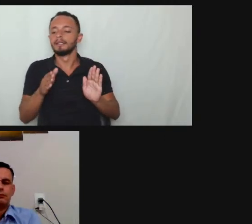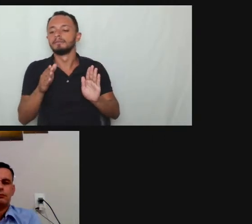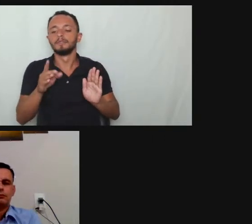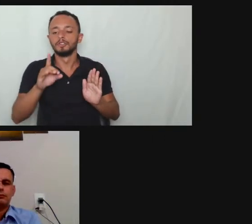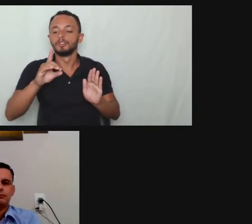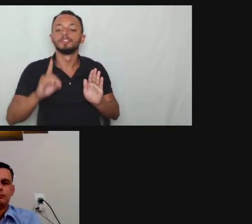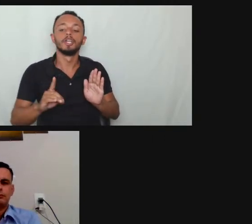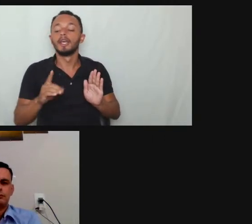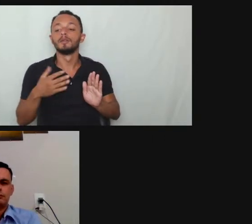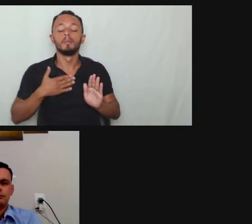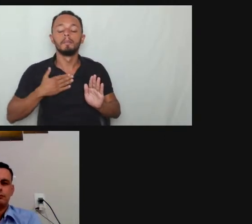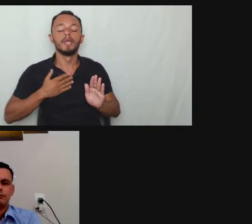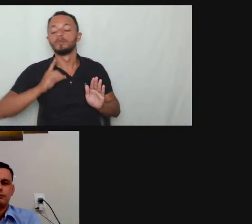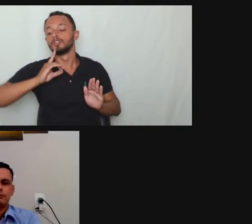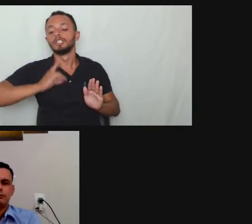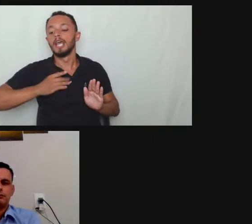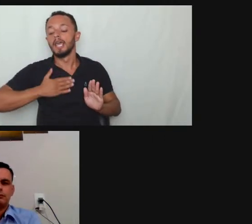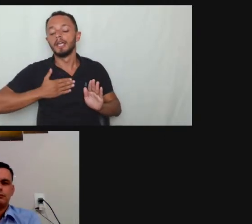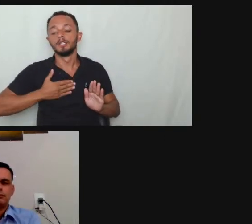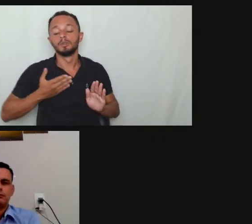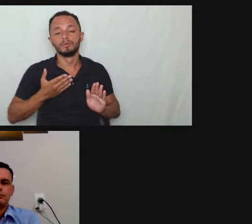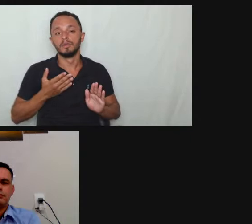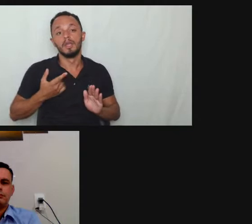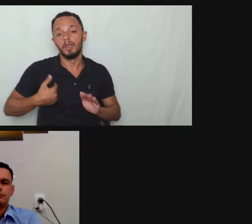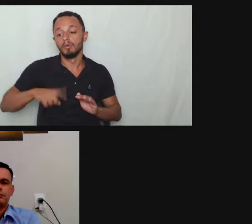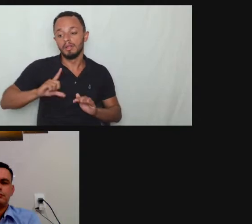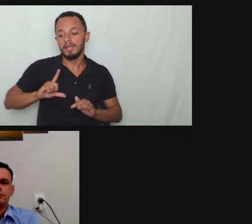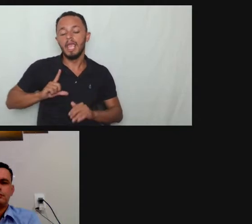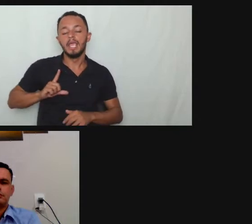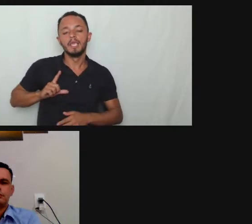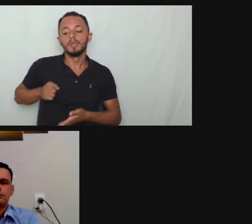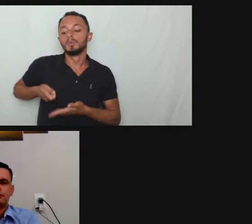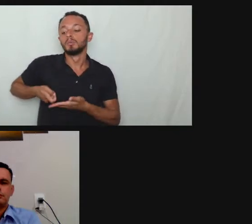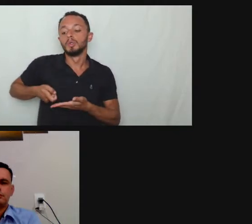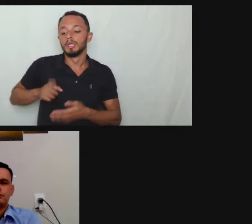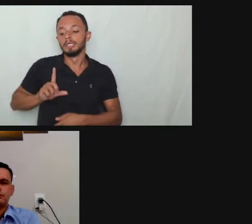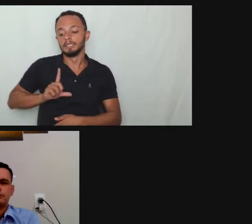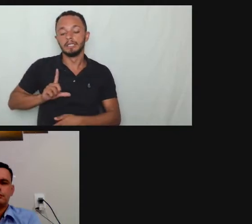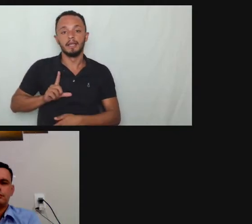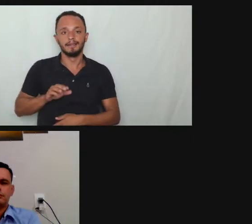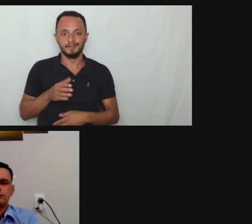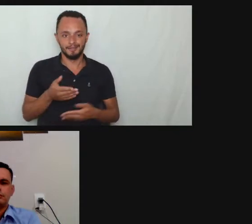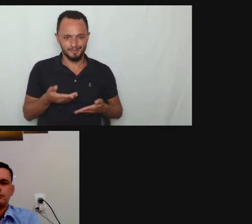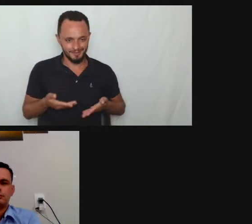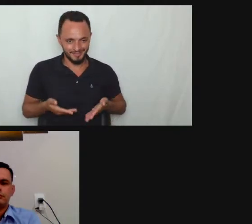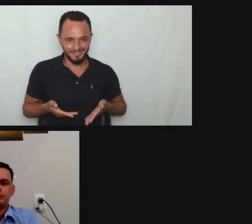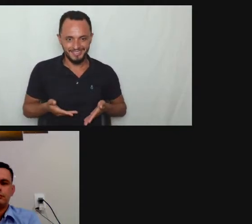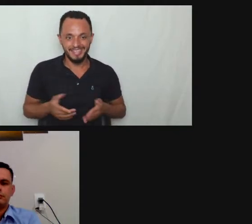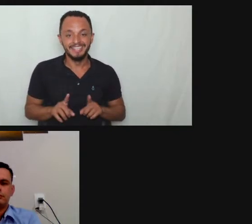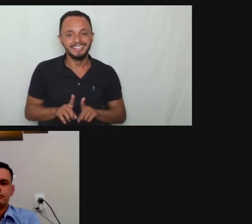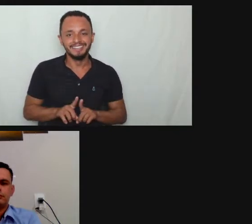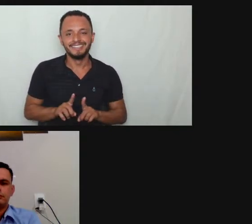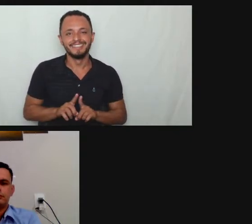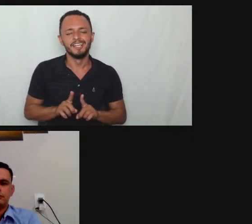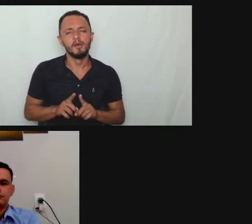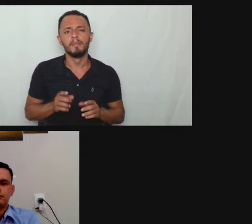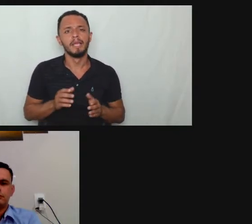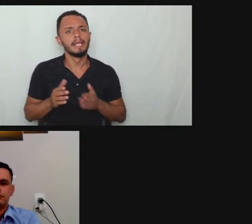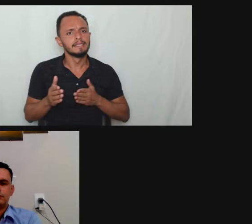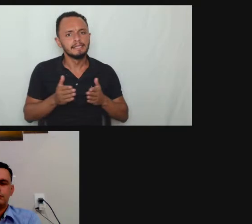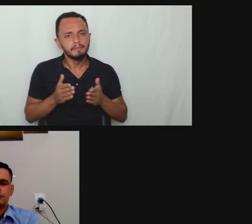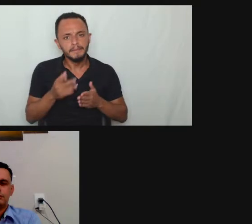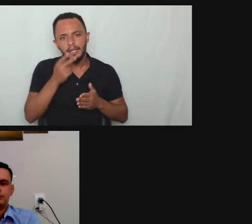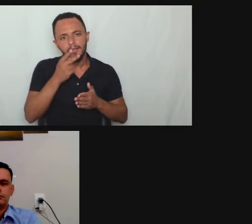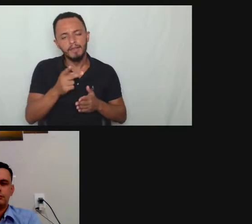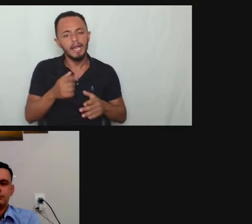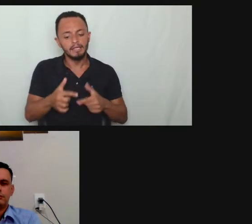esclarecer várias dúvidas a respeito dessa proteção trabalhista a gente segue à disposição o Marcelo vai deixar daqui a